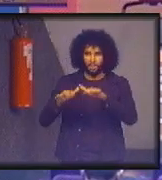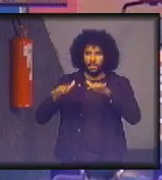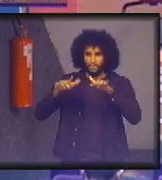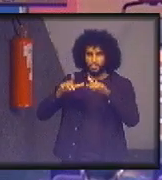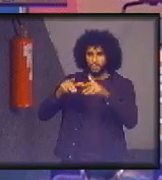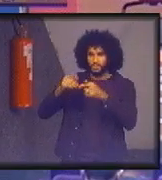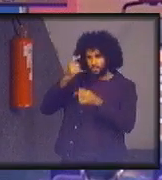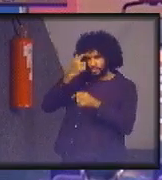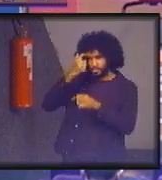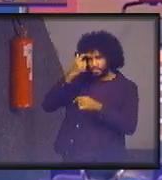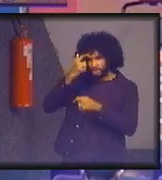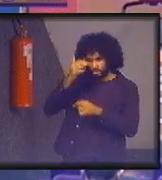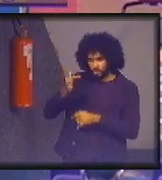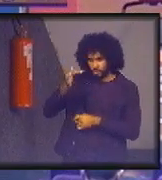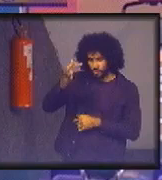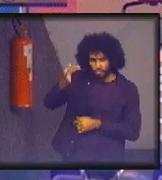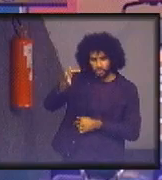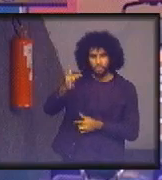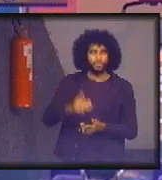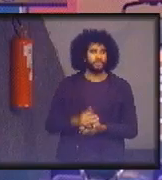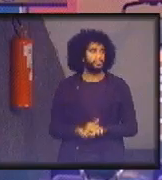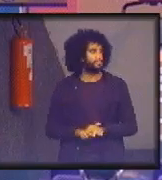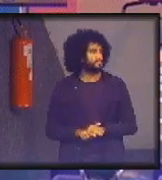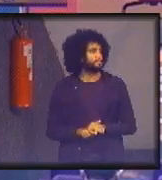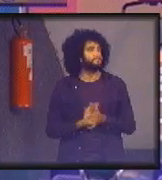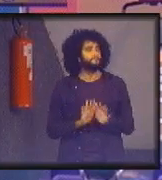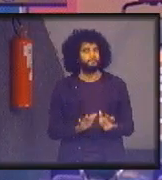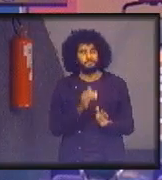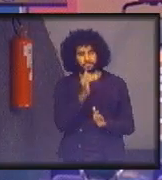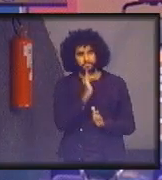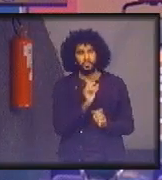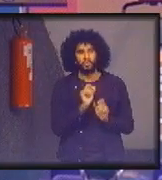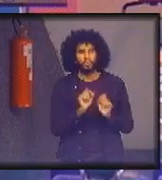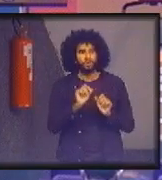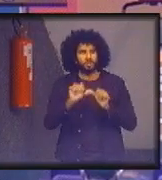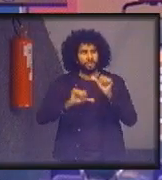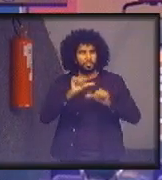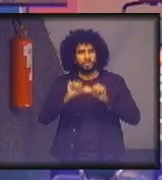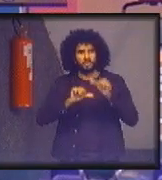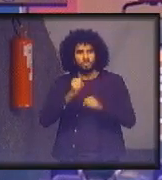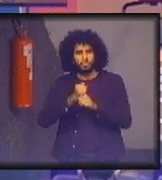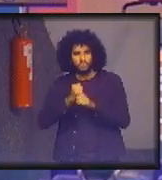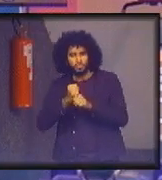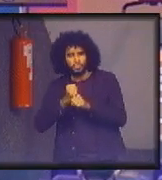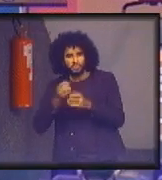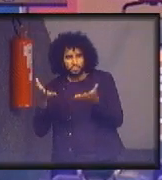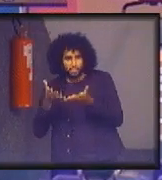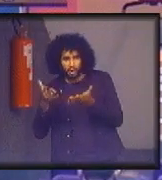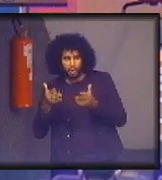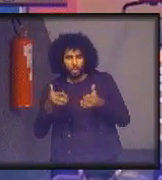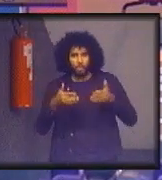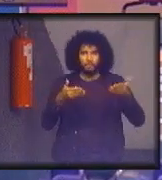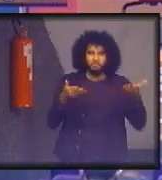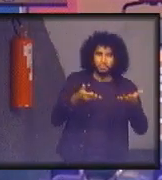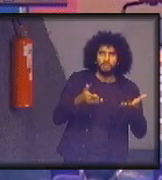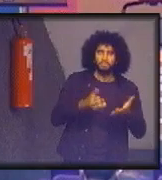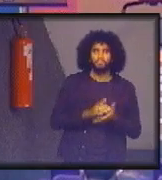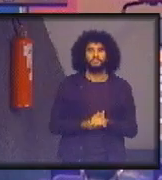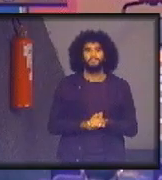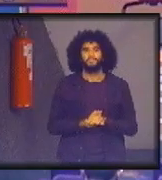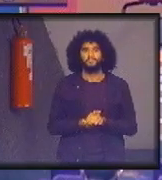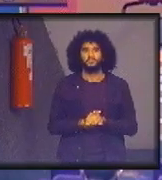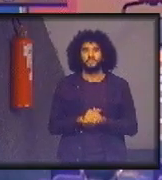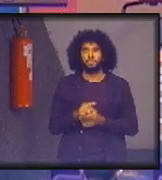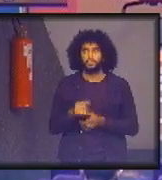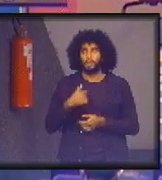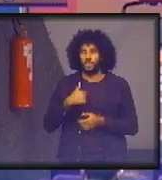futuras gerações. Quer dizer, o que mudou de alguns anos para cá, Teresa, o que mudou, Walter, é que se eu estivesse vindo